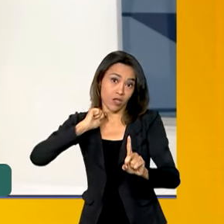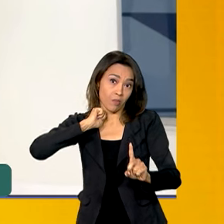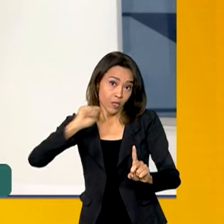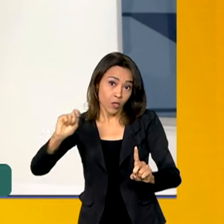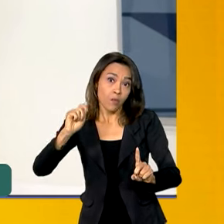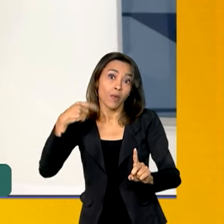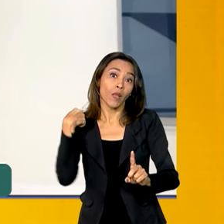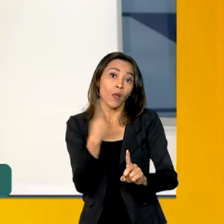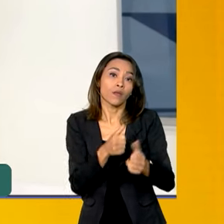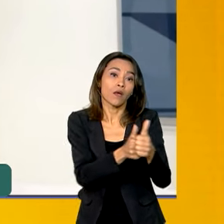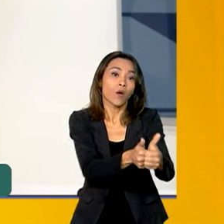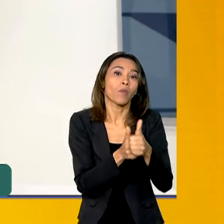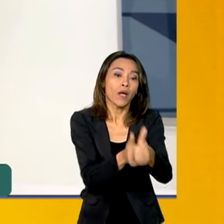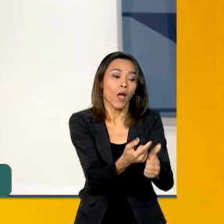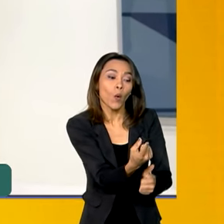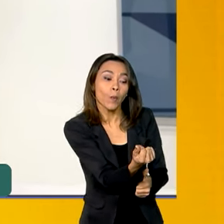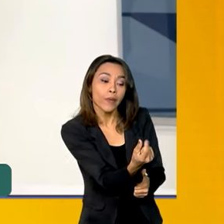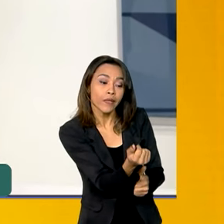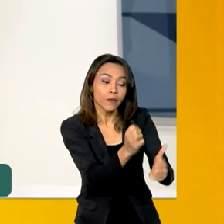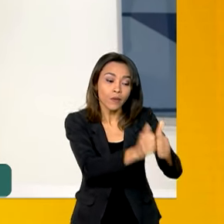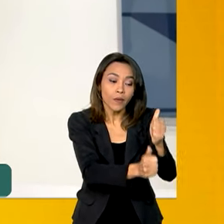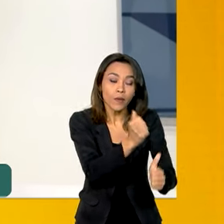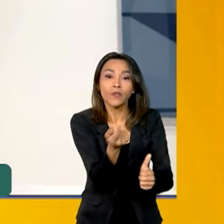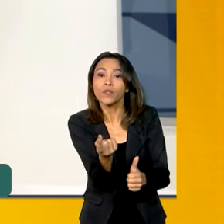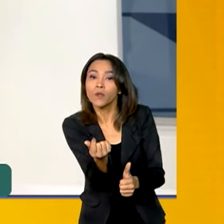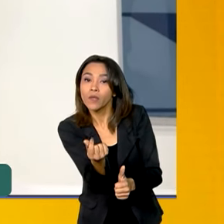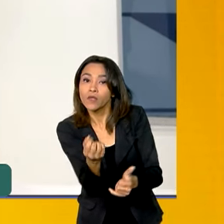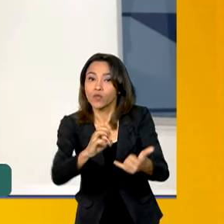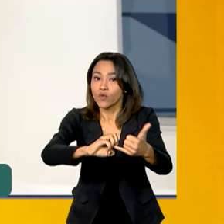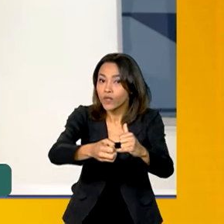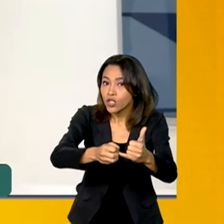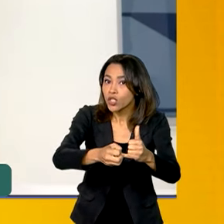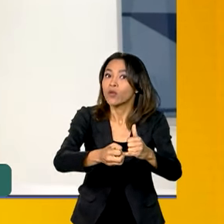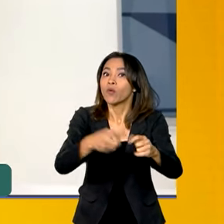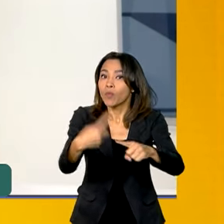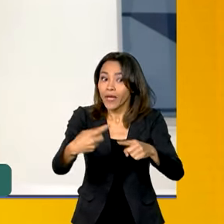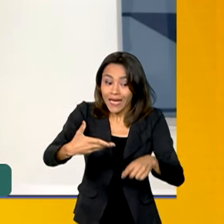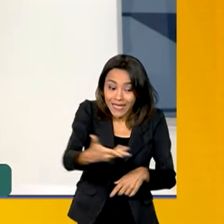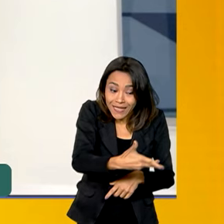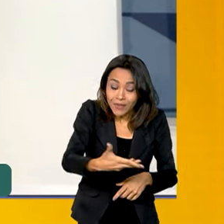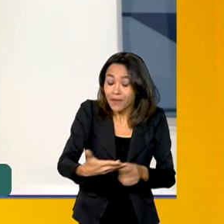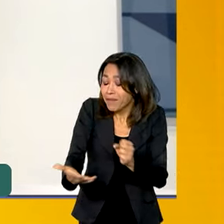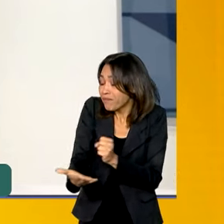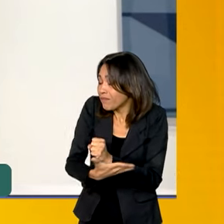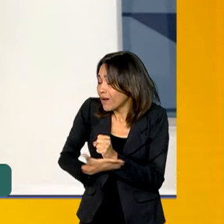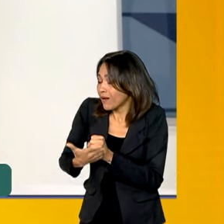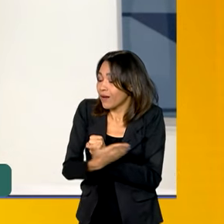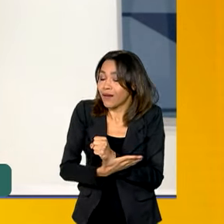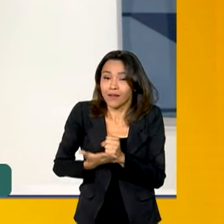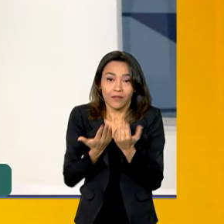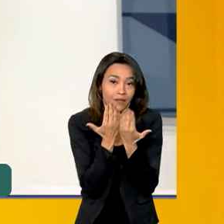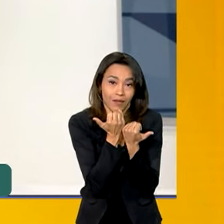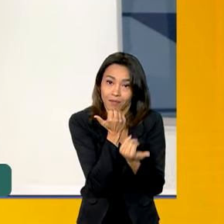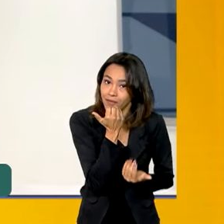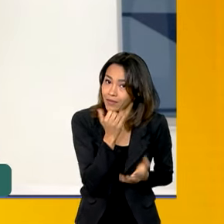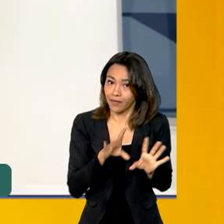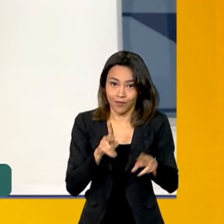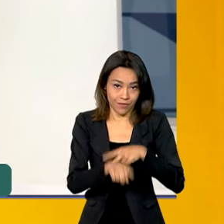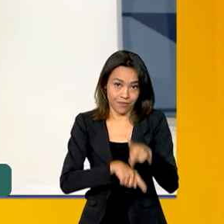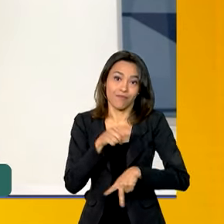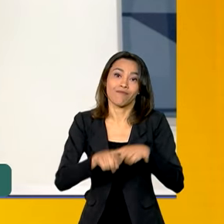preço do arroz e do feijão, especialmente porque são produtos base do povo brasileiro.